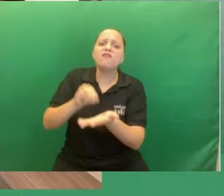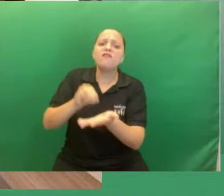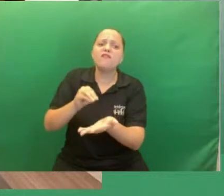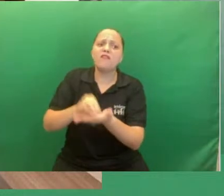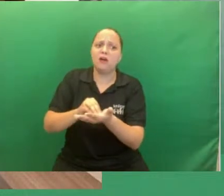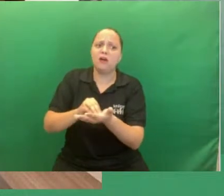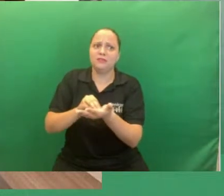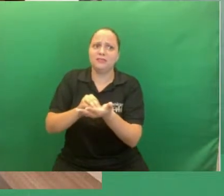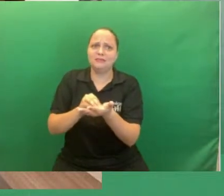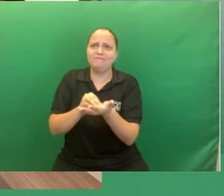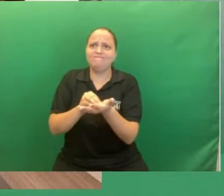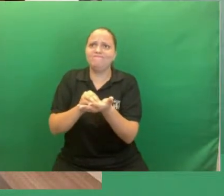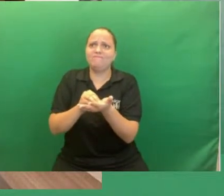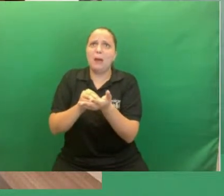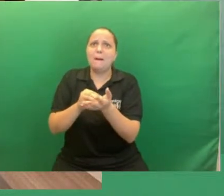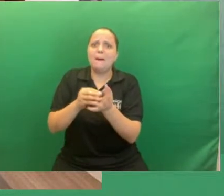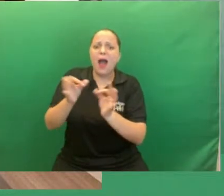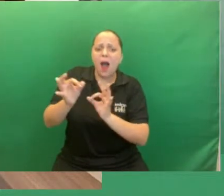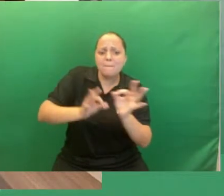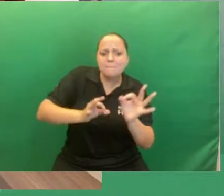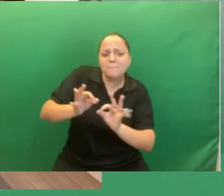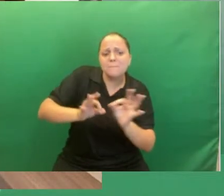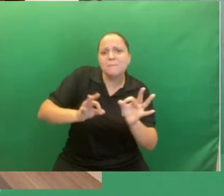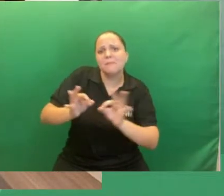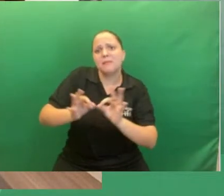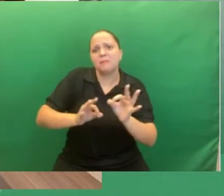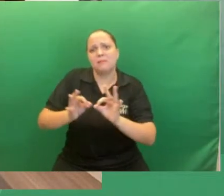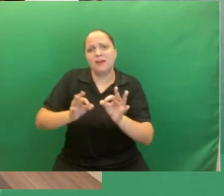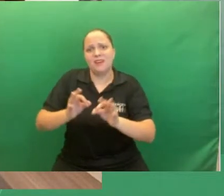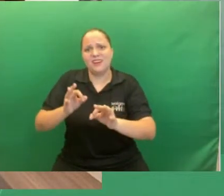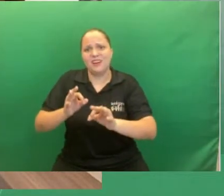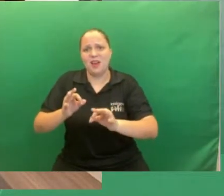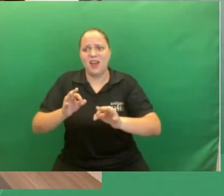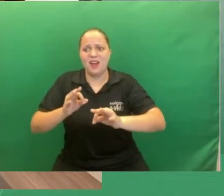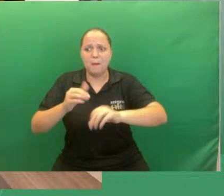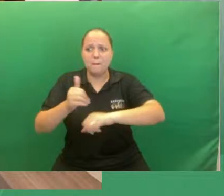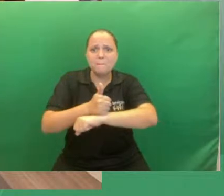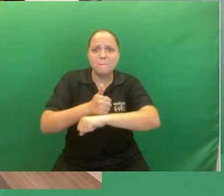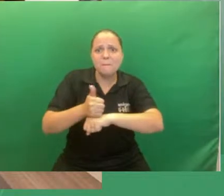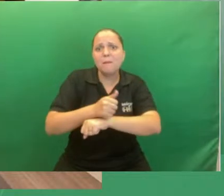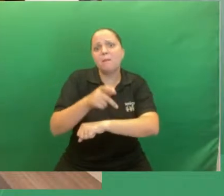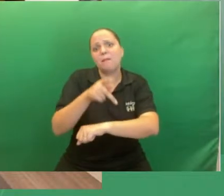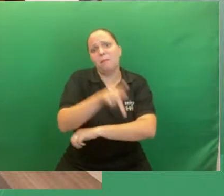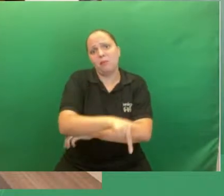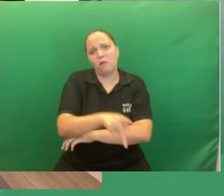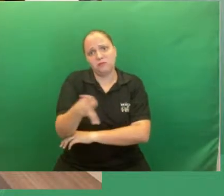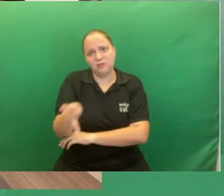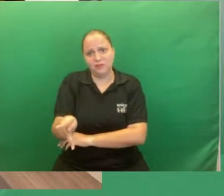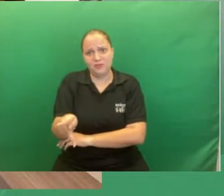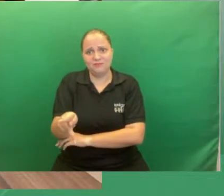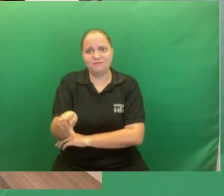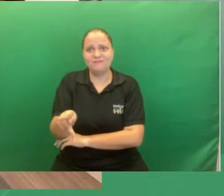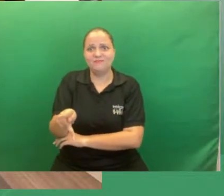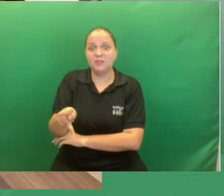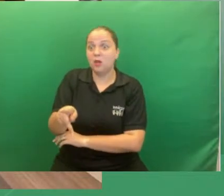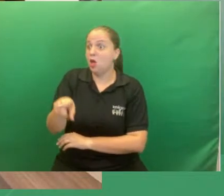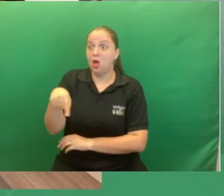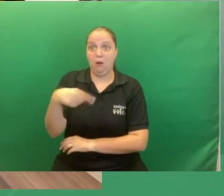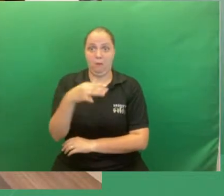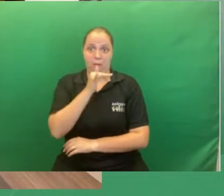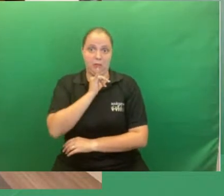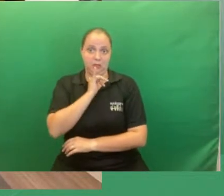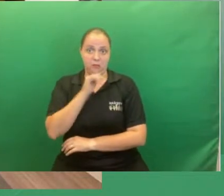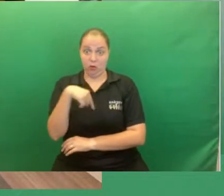para lidarmos com certas questões, né? Nesse sentido, por vezes a gente não aprende